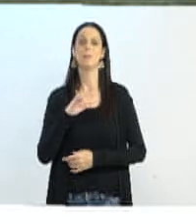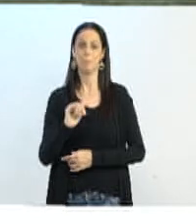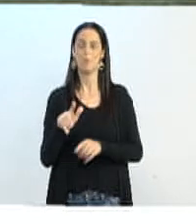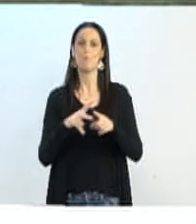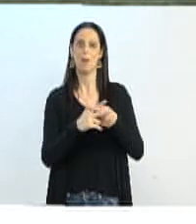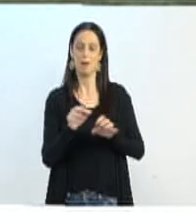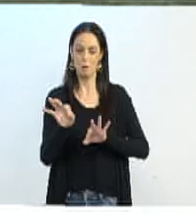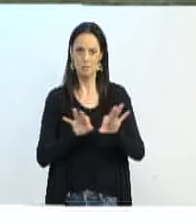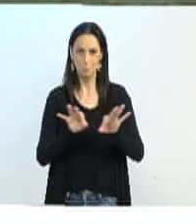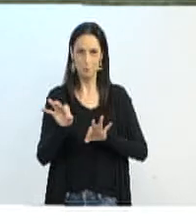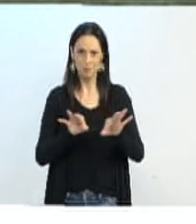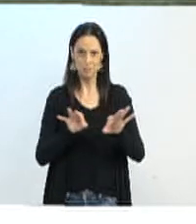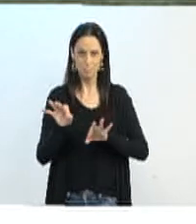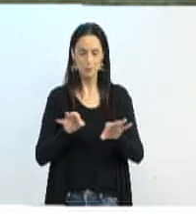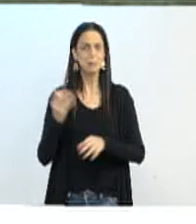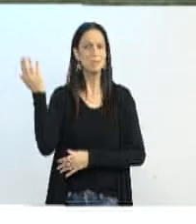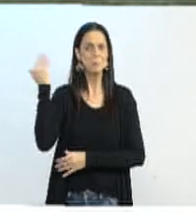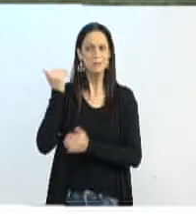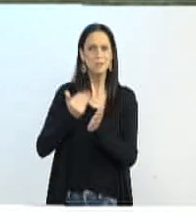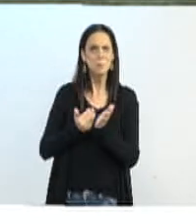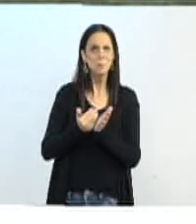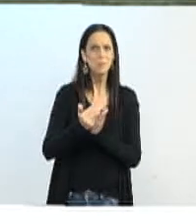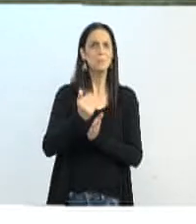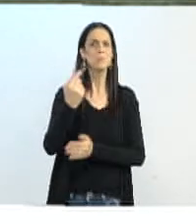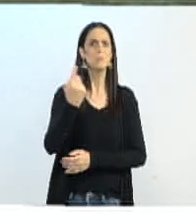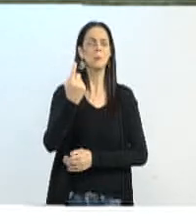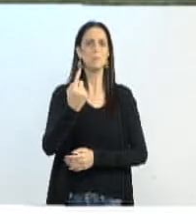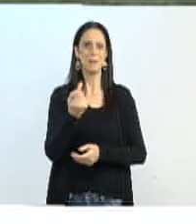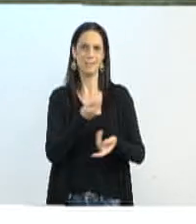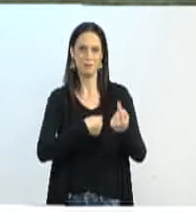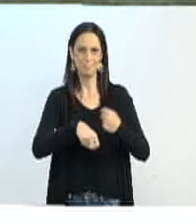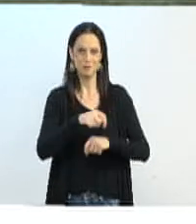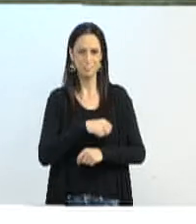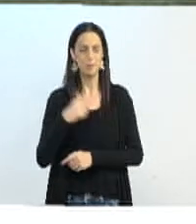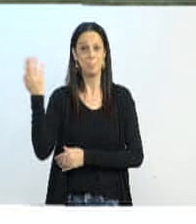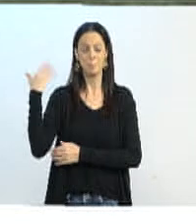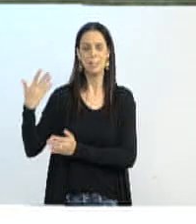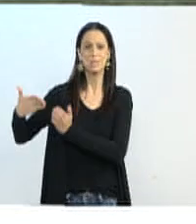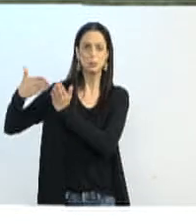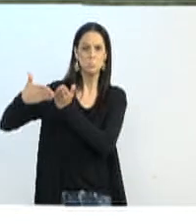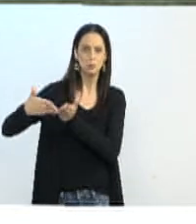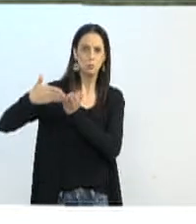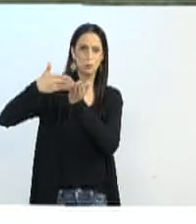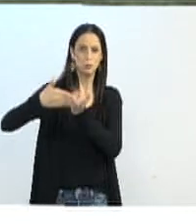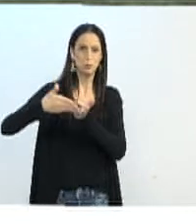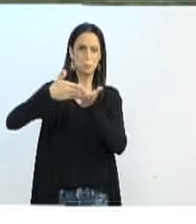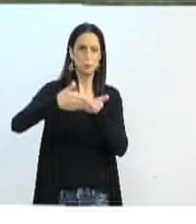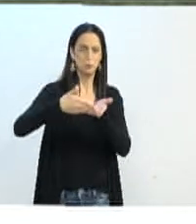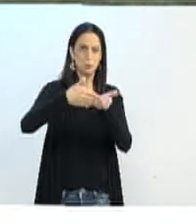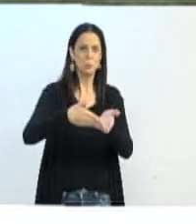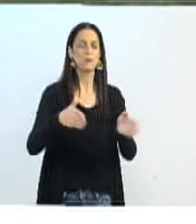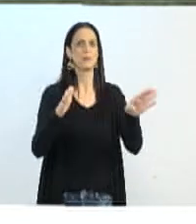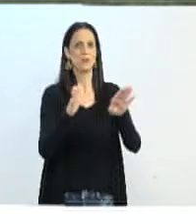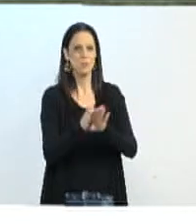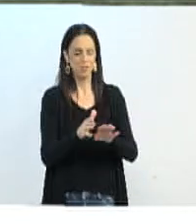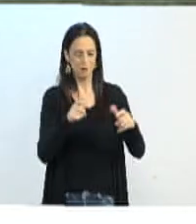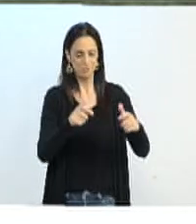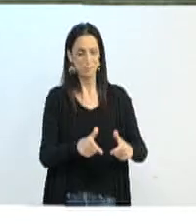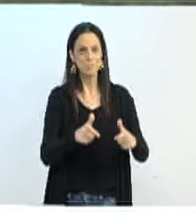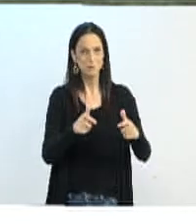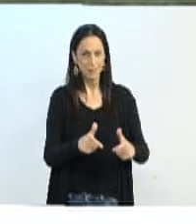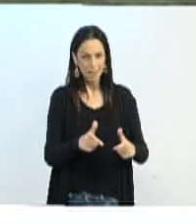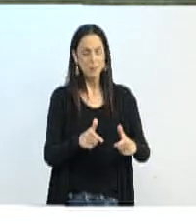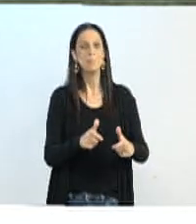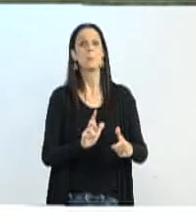o primeiro entreposto comercial do Vale do Itajaí. As mercadorias meias de Itajaí até esse porto, aqui embarcavam no navio, no